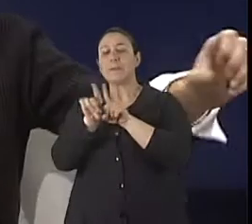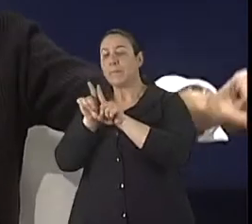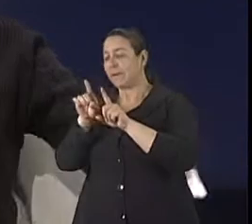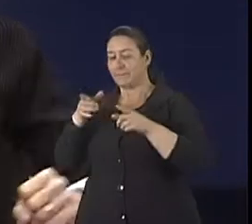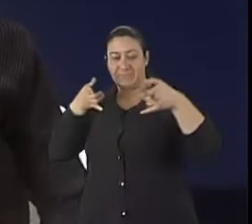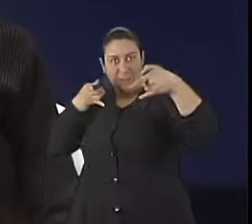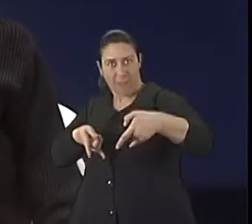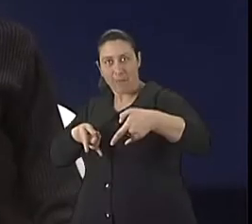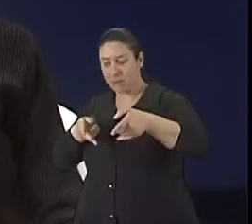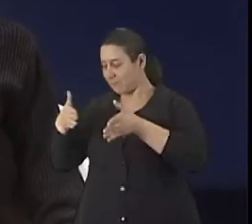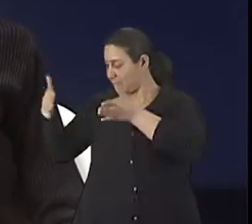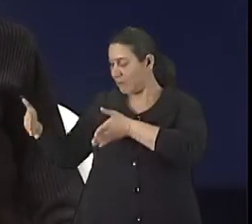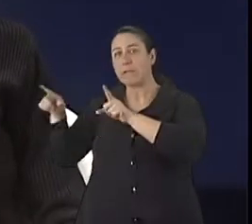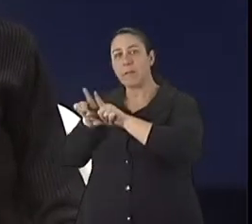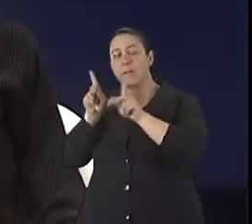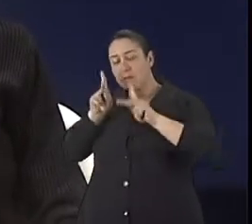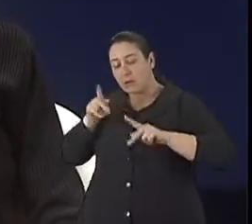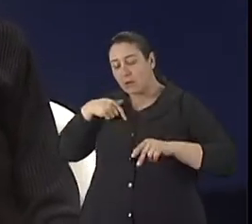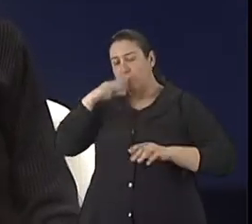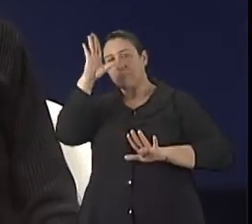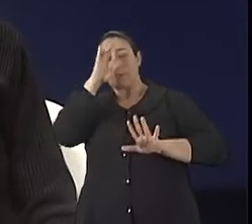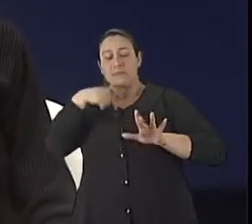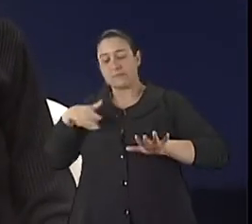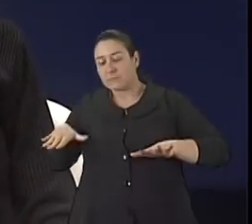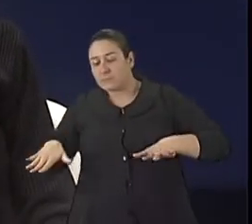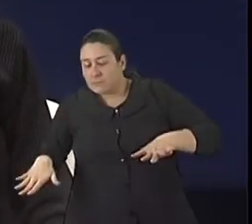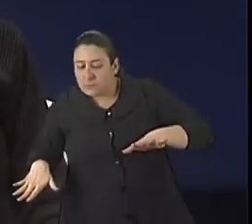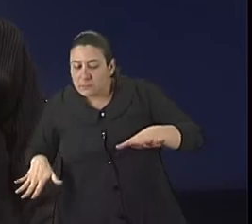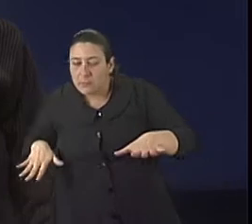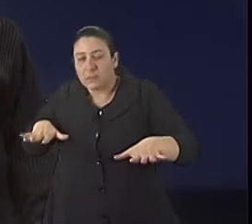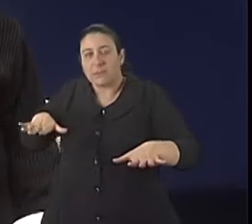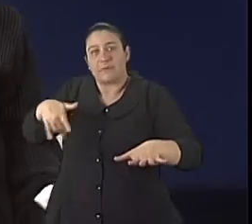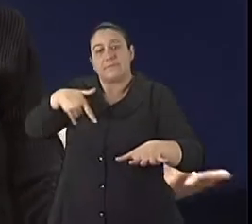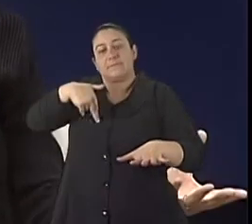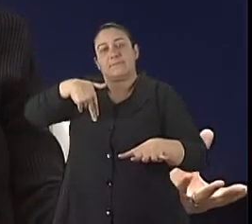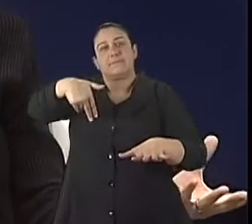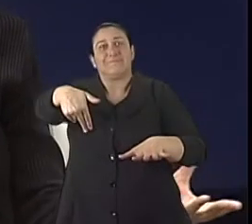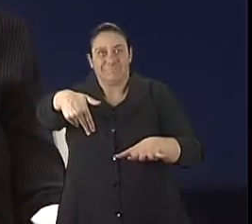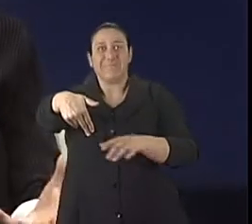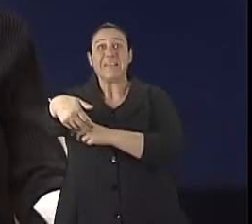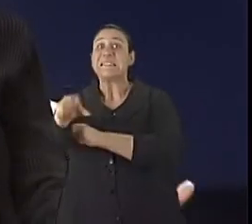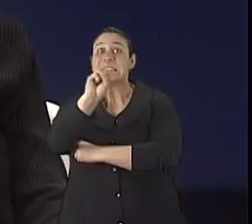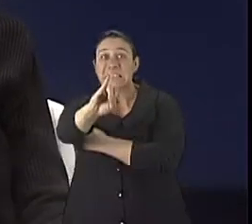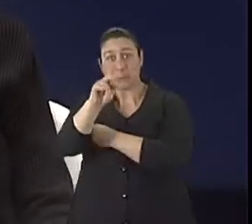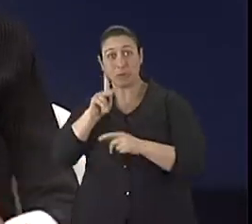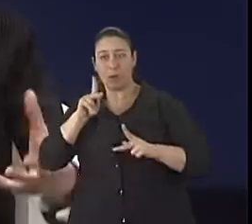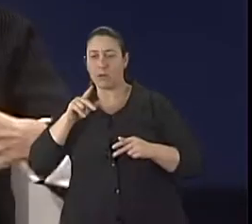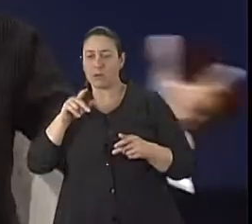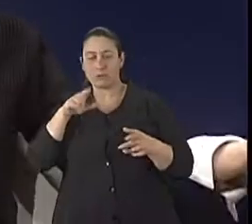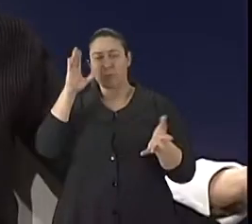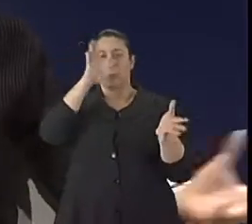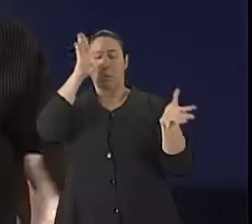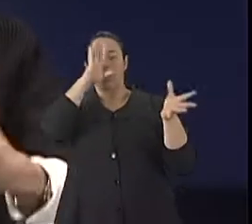nenhum tipo de cabideiro, algum tipo de móvel que possa cair. Porque, na verdade, a pessoa quando desequilibra, a primeira coisa que ela vai pegar